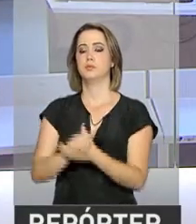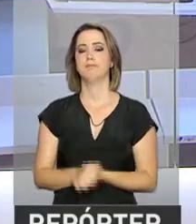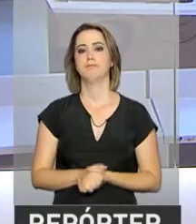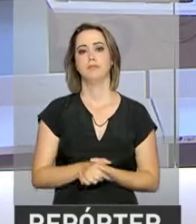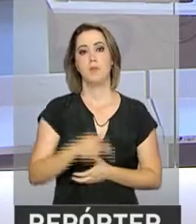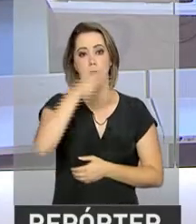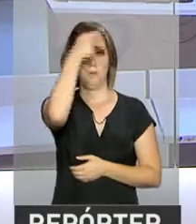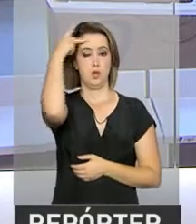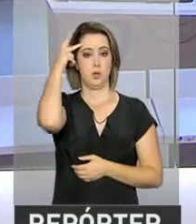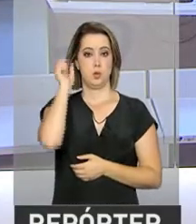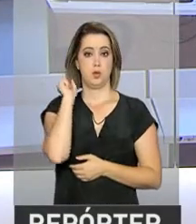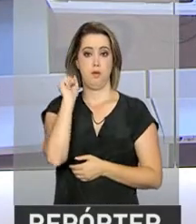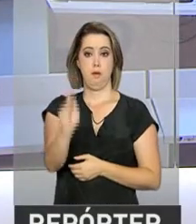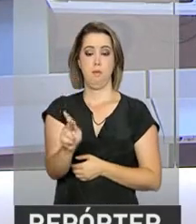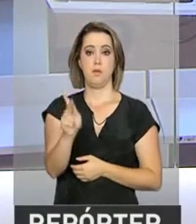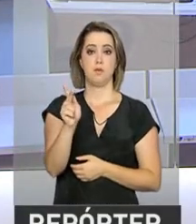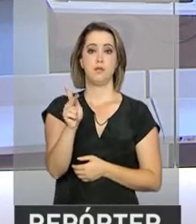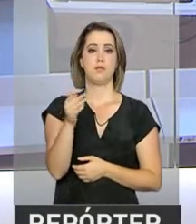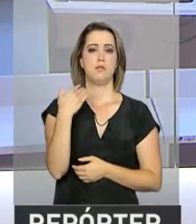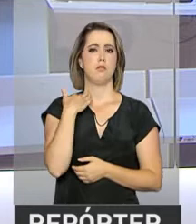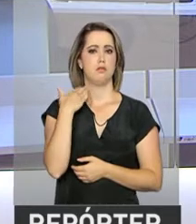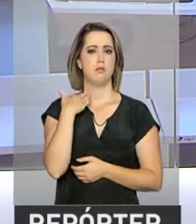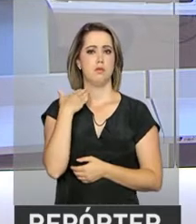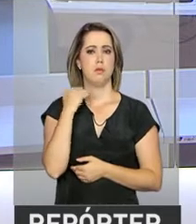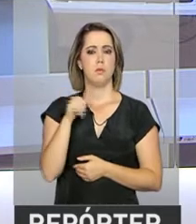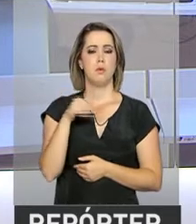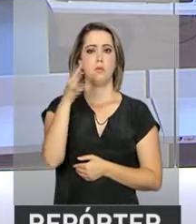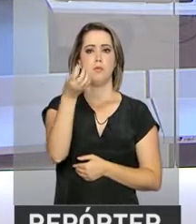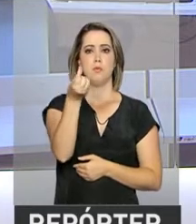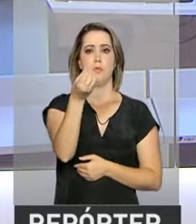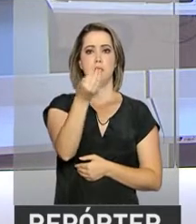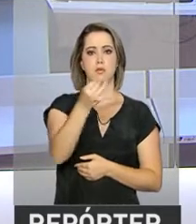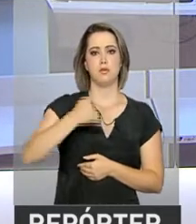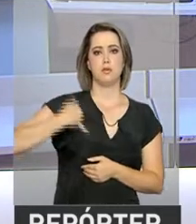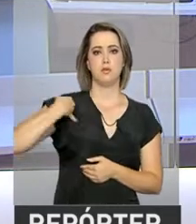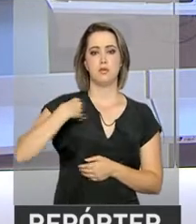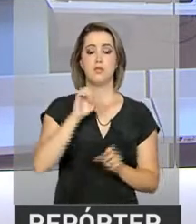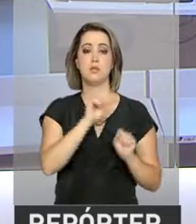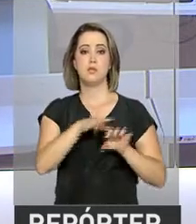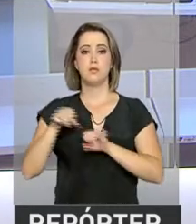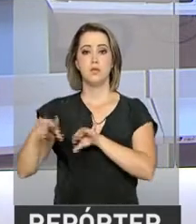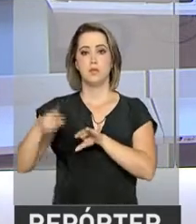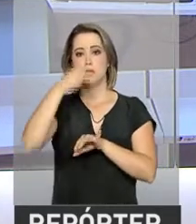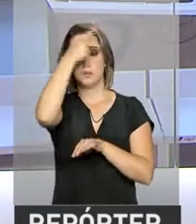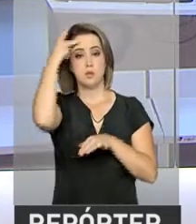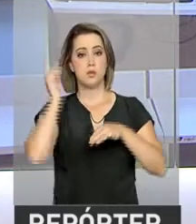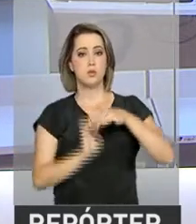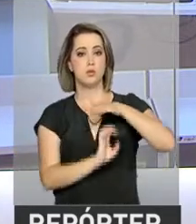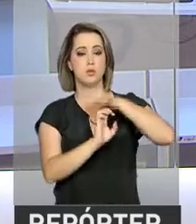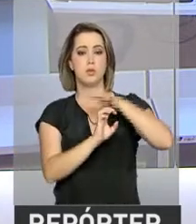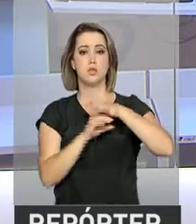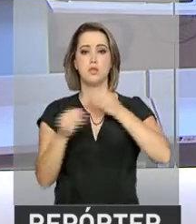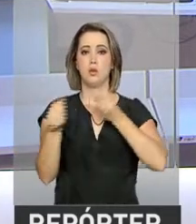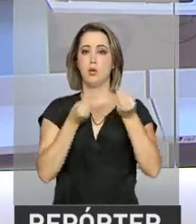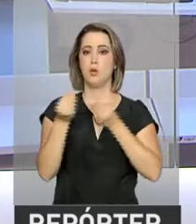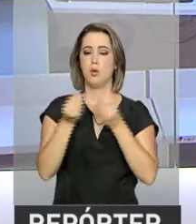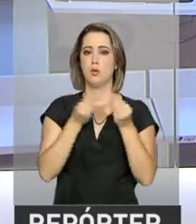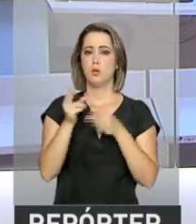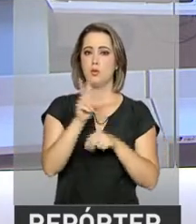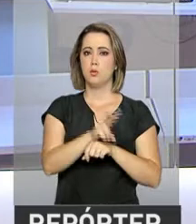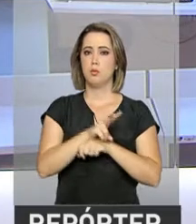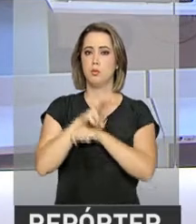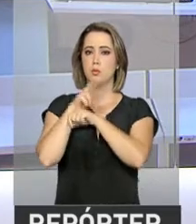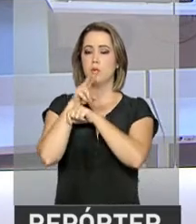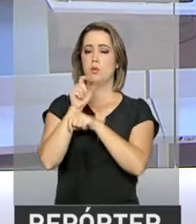Aposentados do sistema bancário, com mais de 60 anos, vão orientar os donos de pequenos negócios a conseguirem financiamento. Esse é o